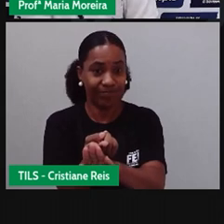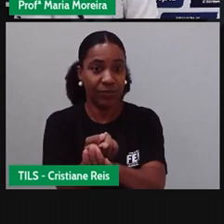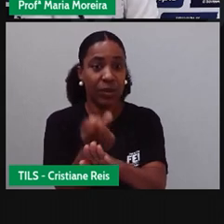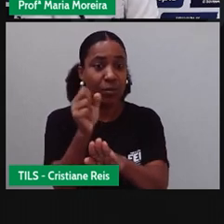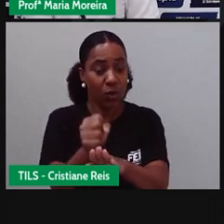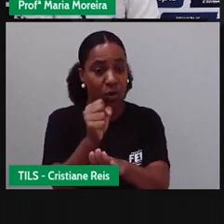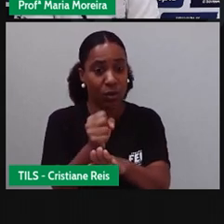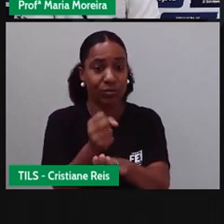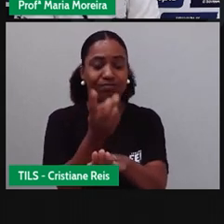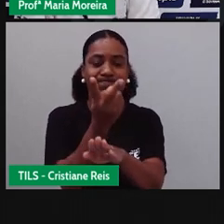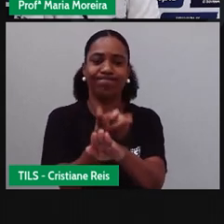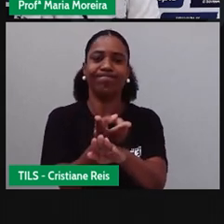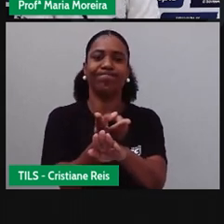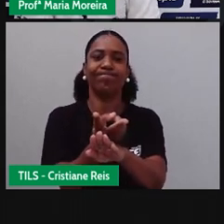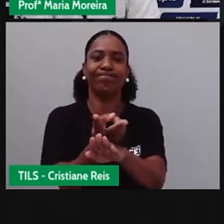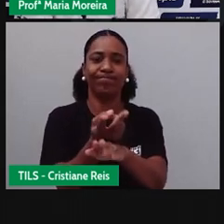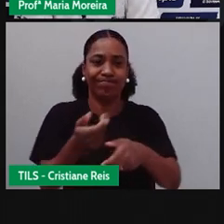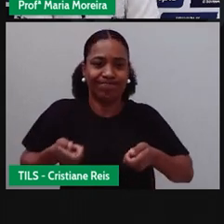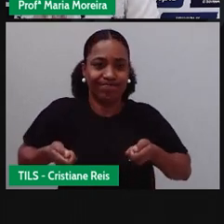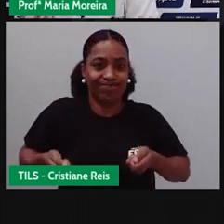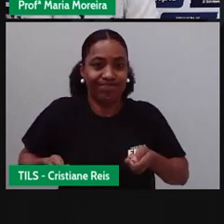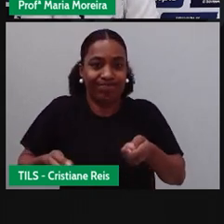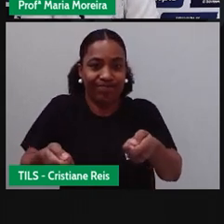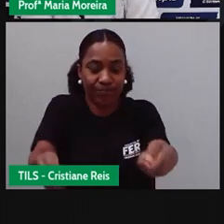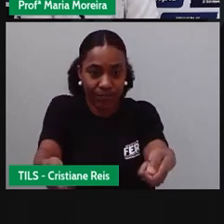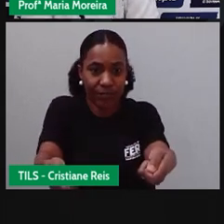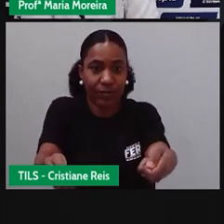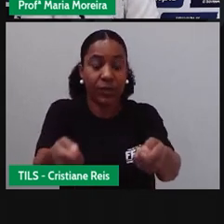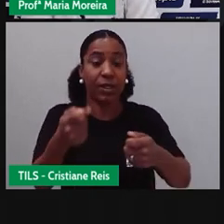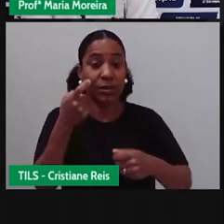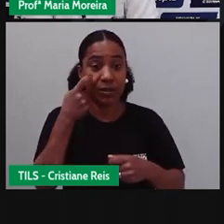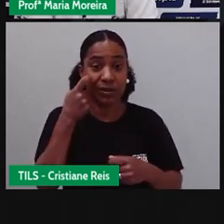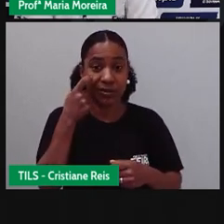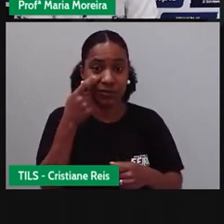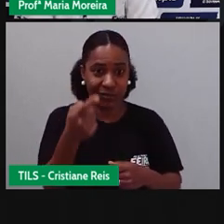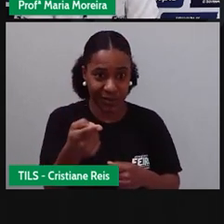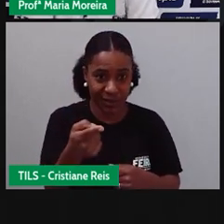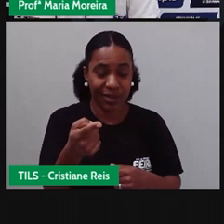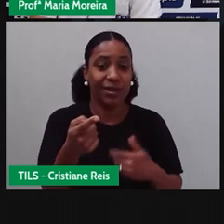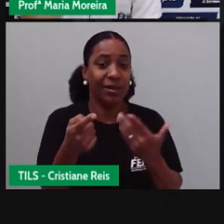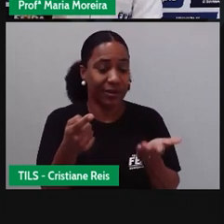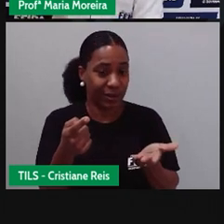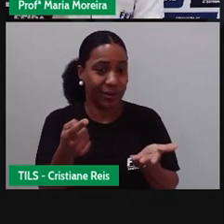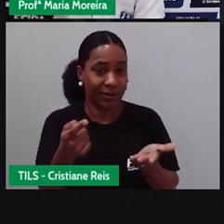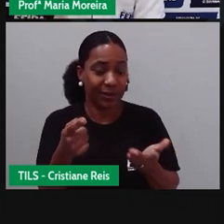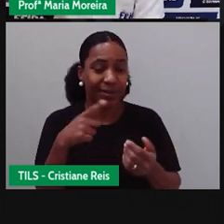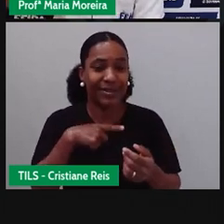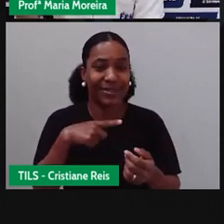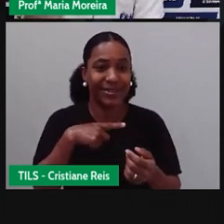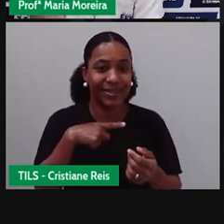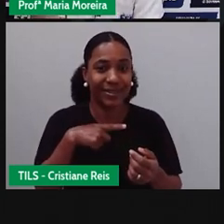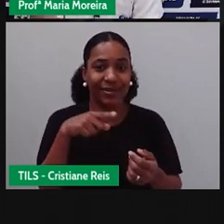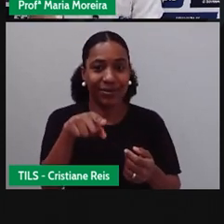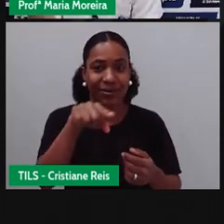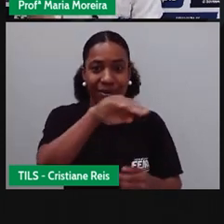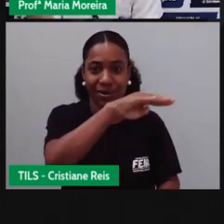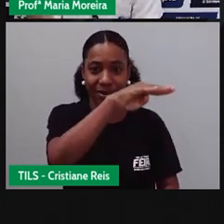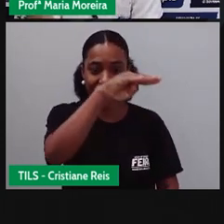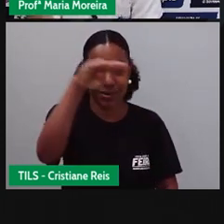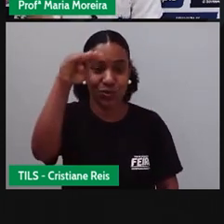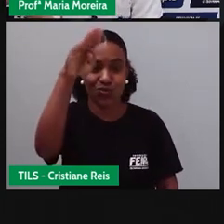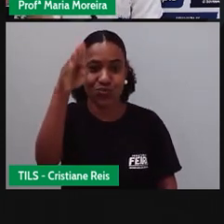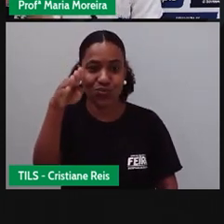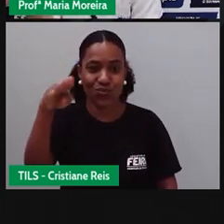Deitado. Para a gente aqui é muito comum ver o quê? A, a Ducato, né? Isso que é o que a gente vê aí também no